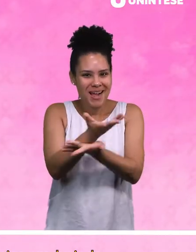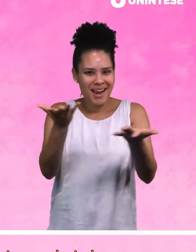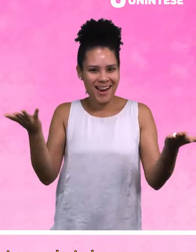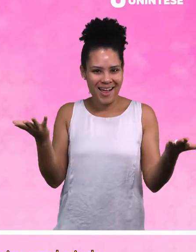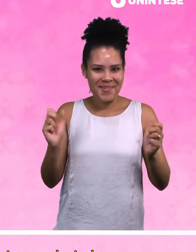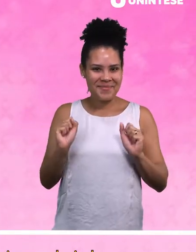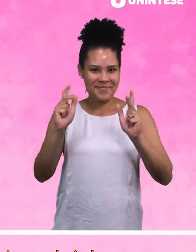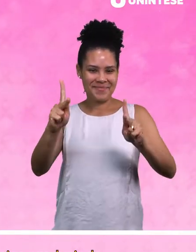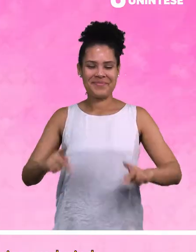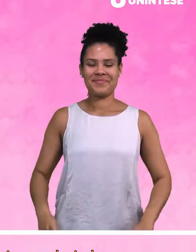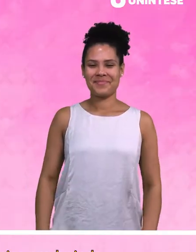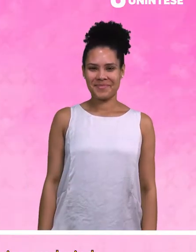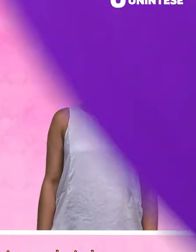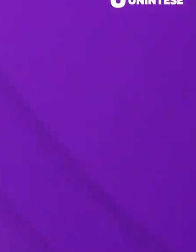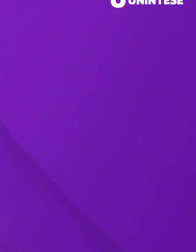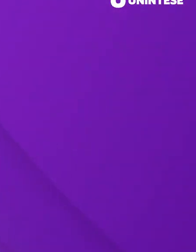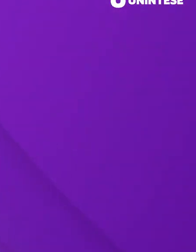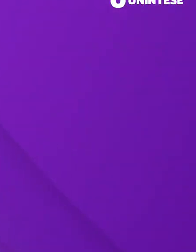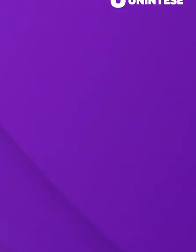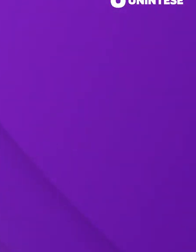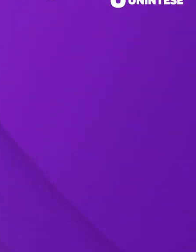este aqui no YouTube, certo?